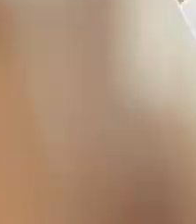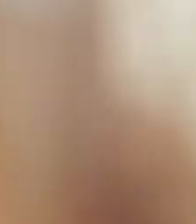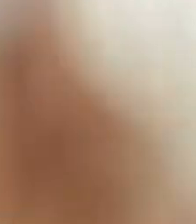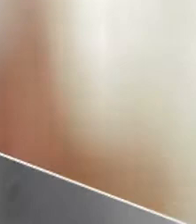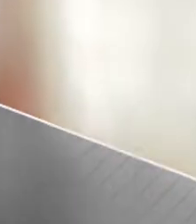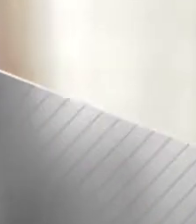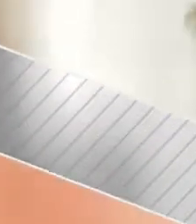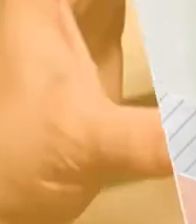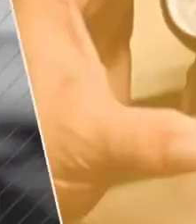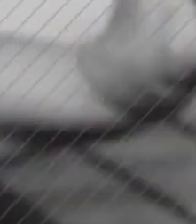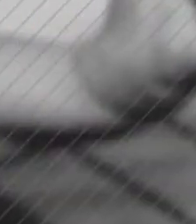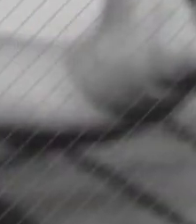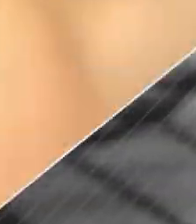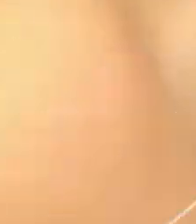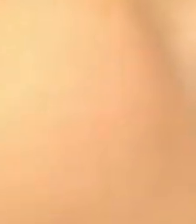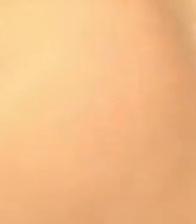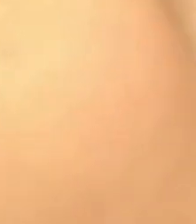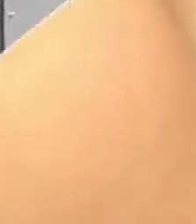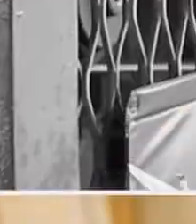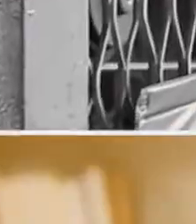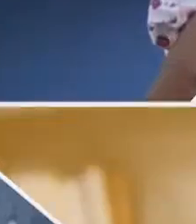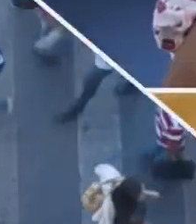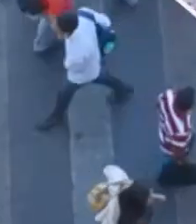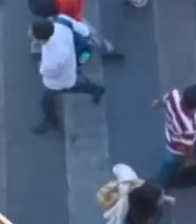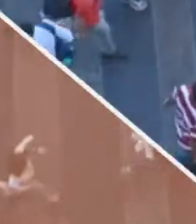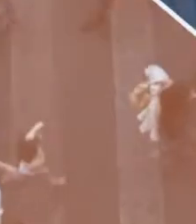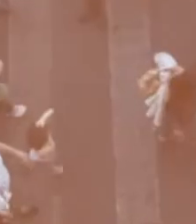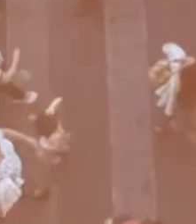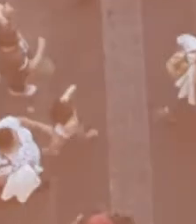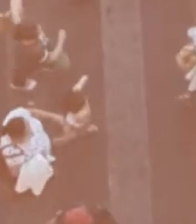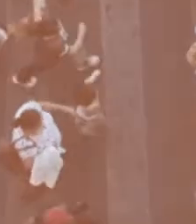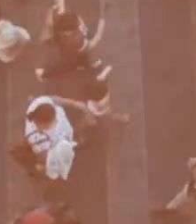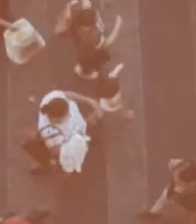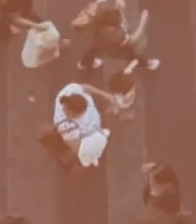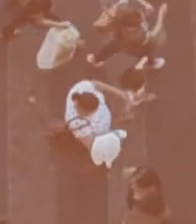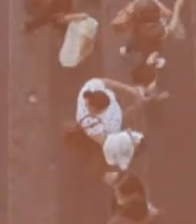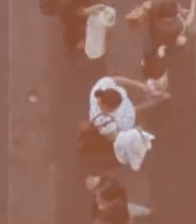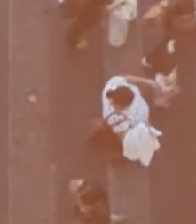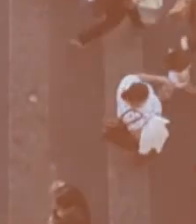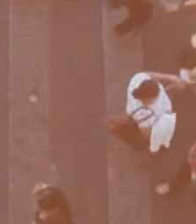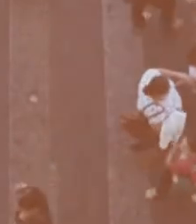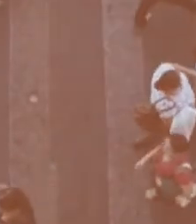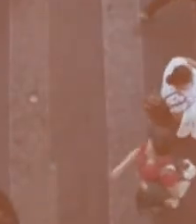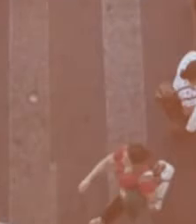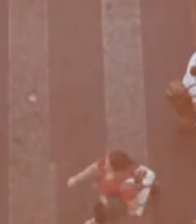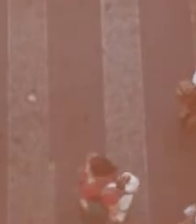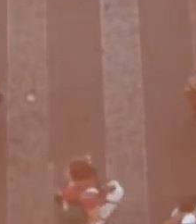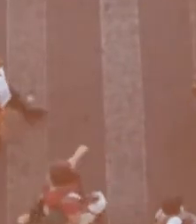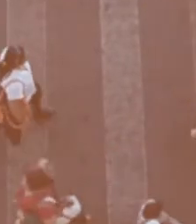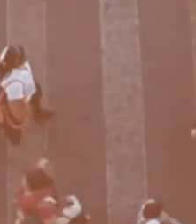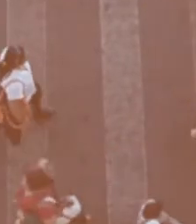Coelho Transcrição